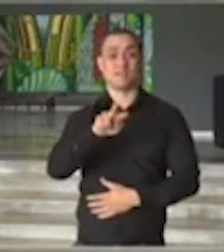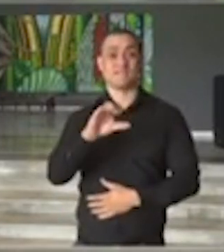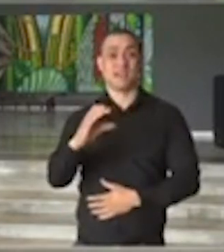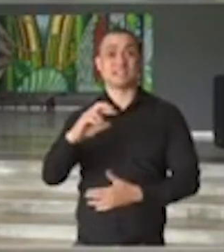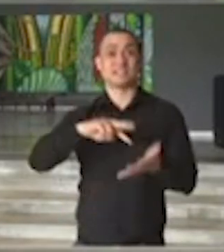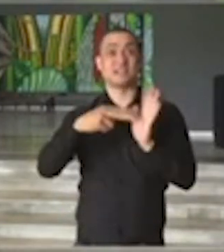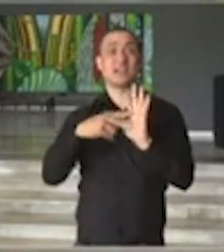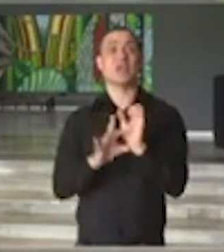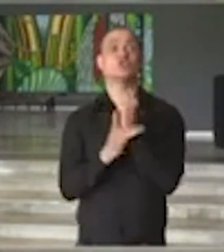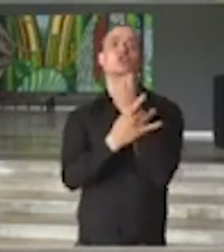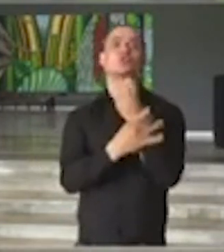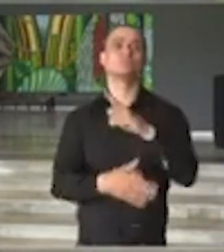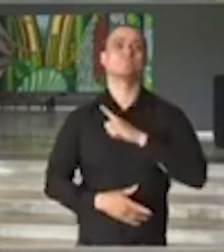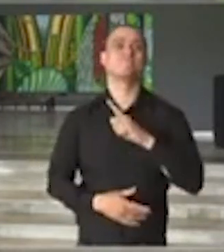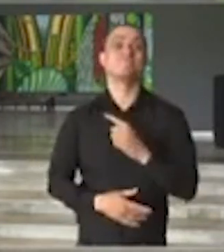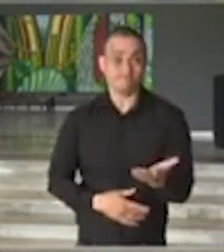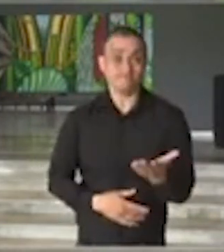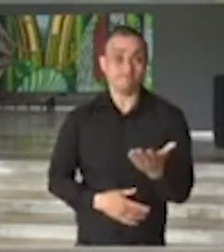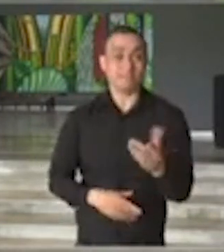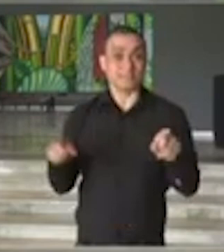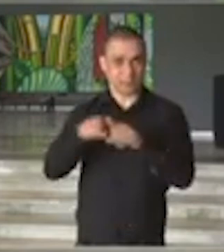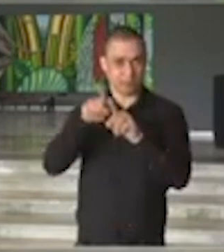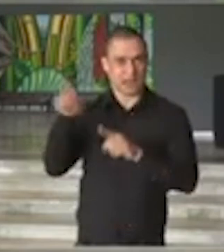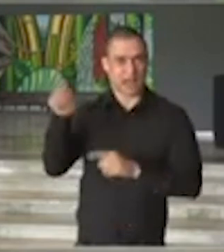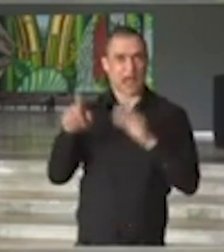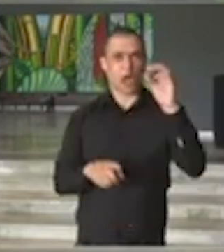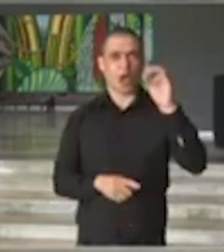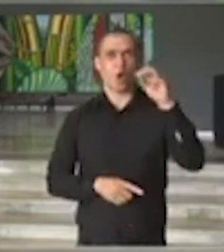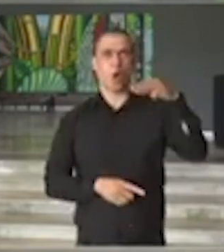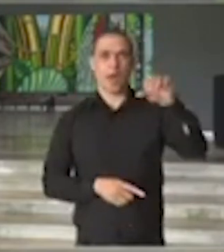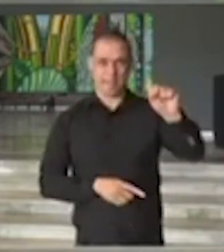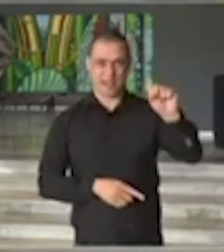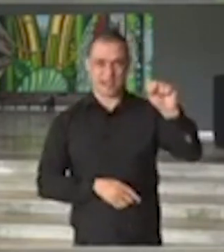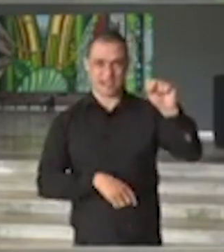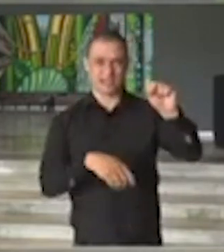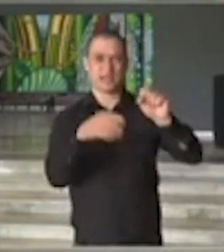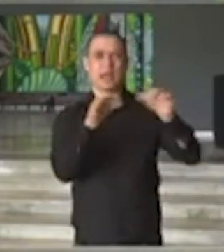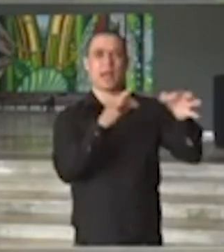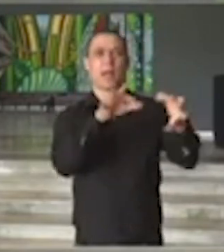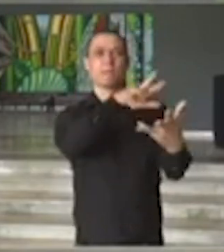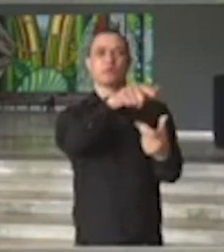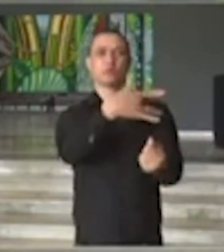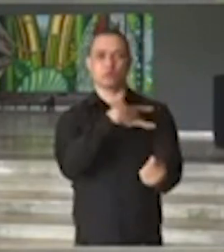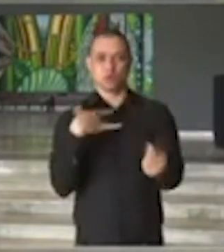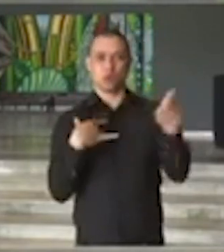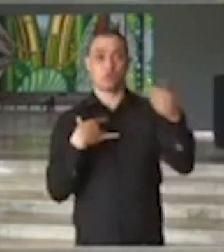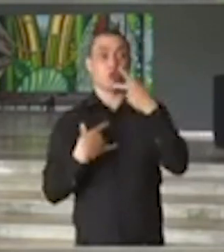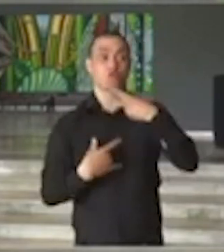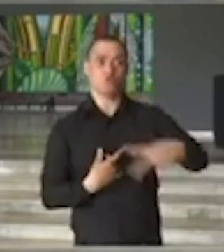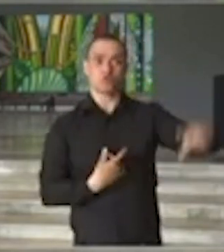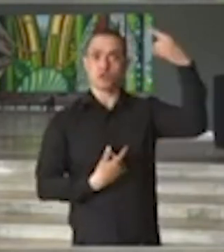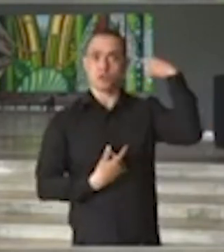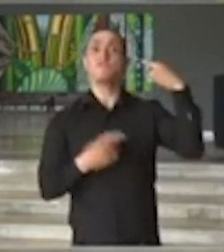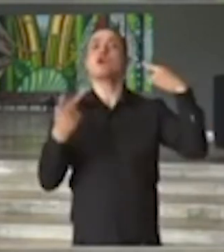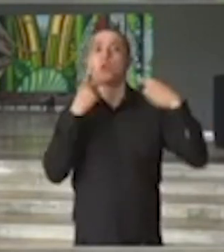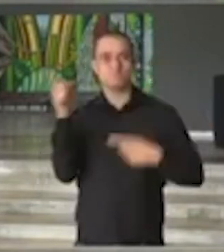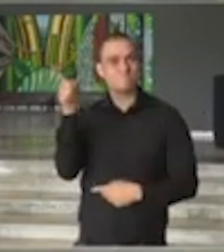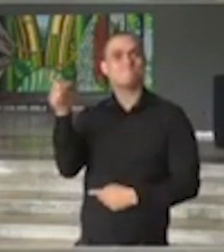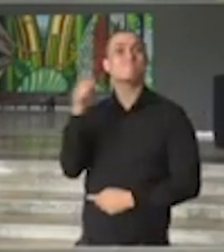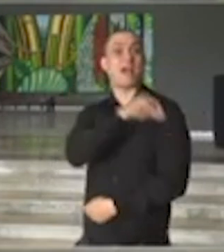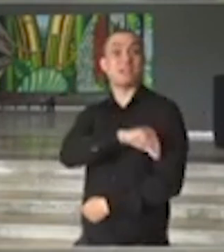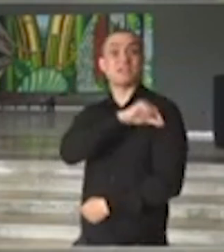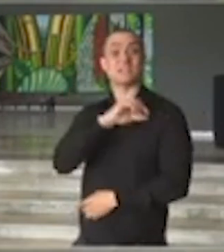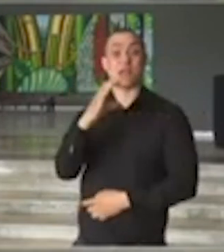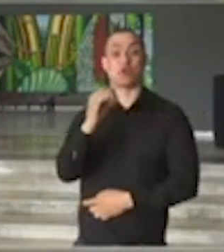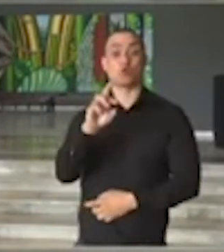e comprovam também a manifestação feita pela Organização Mundial de Saúde há duas semanas indicando a Coronavac como uma